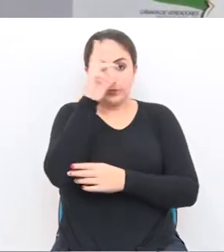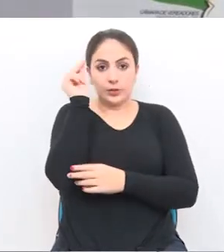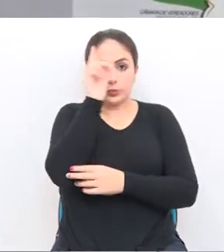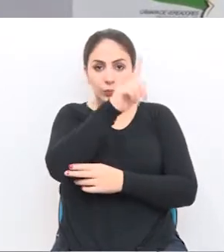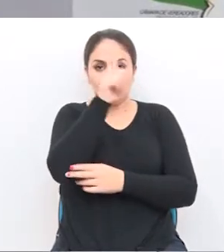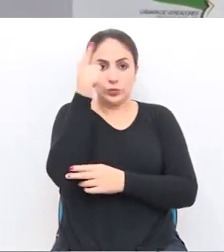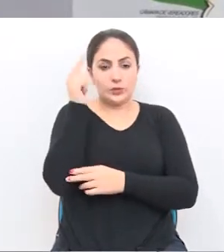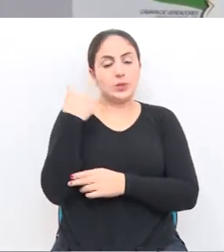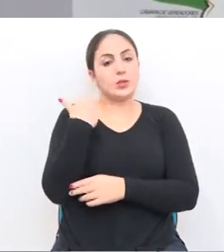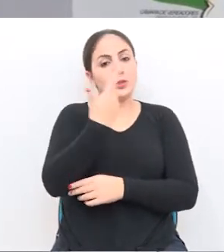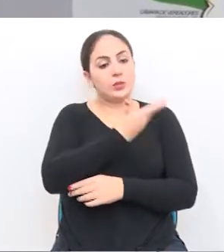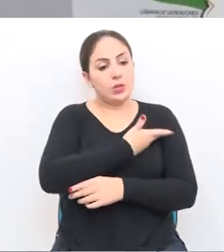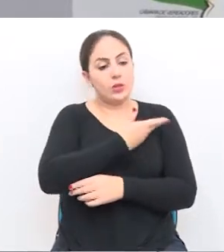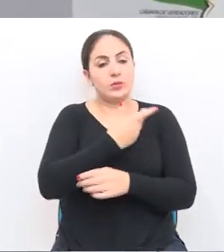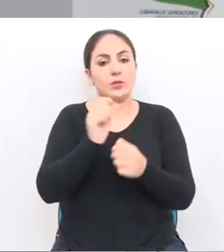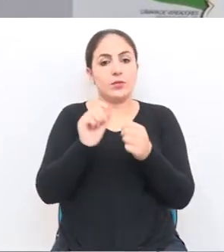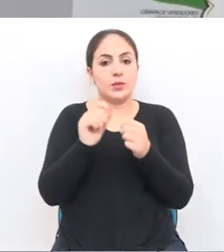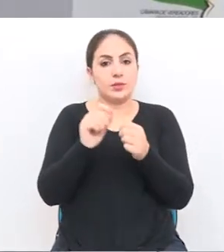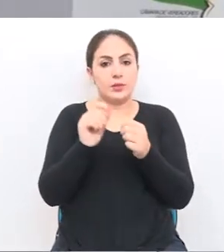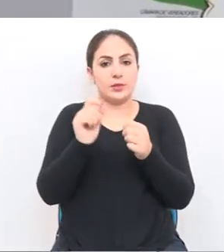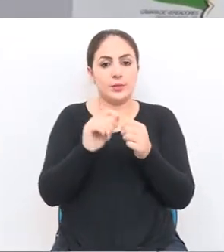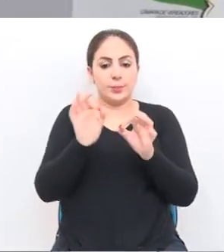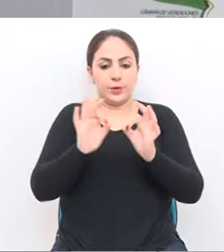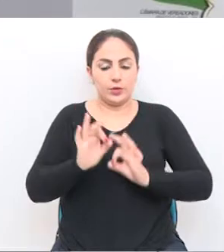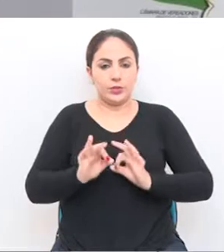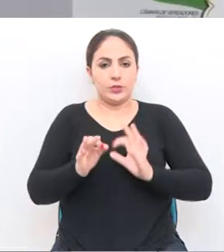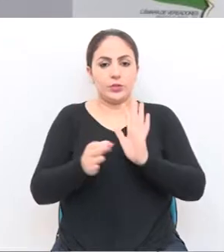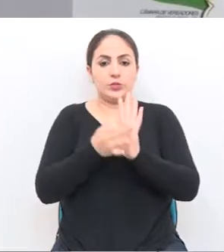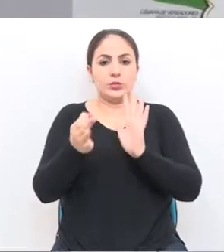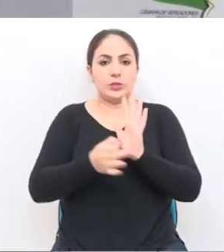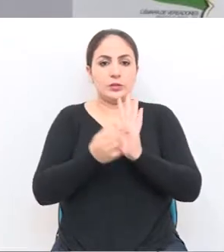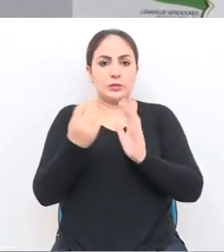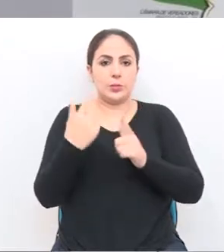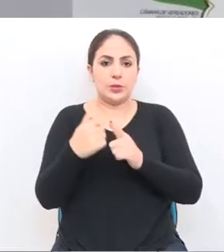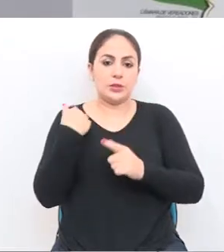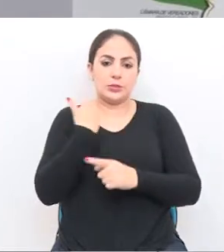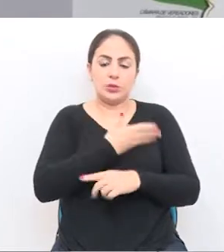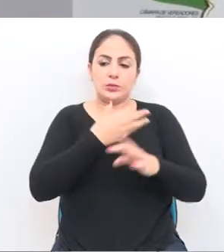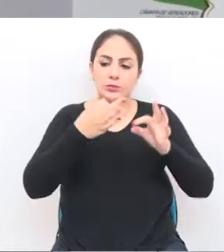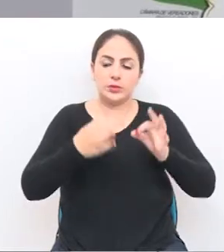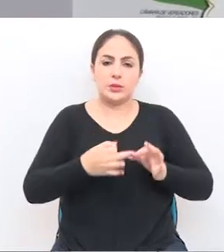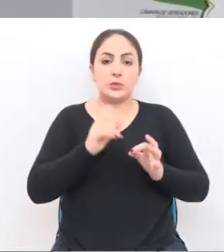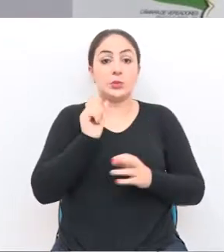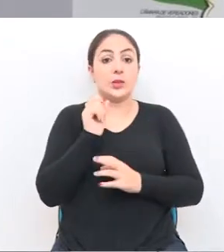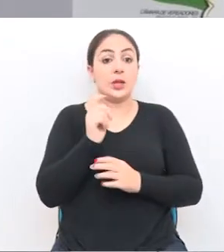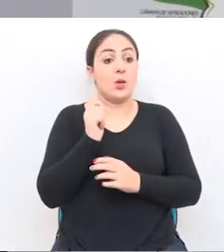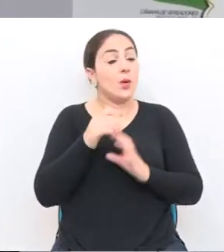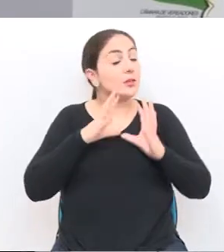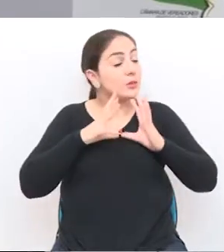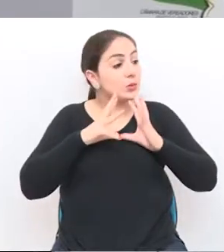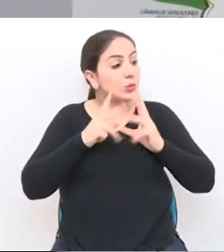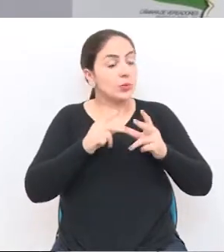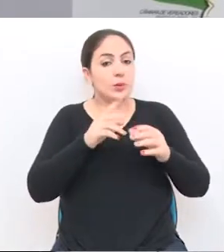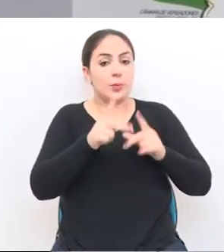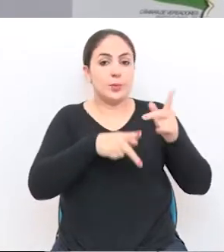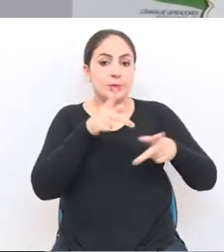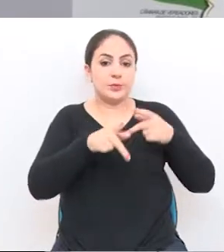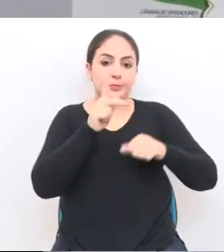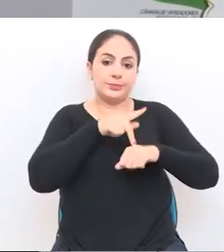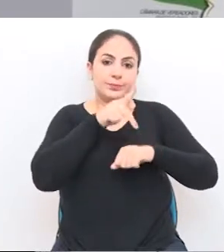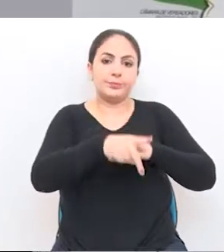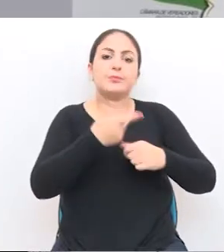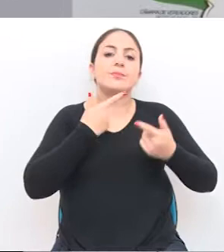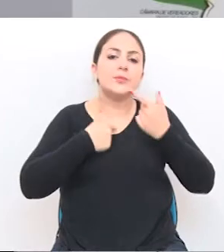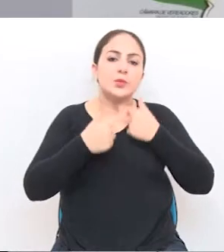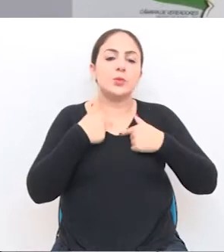municipal e vamos tornar esse projeto numa indicação, porque nós temos a certeza absoluta que uma grande parcela da população